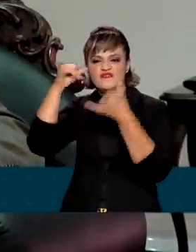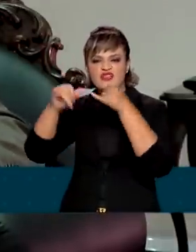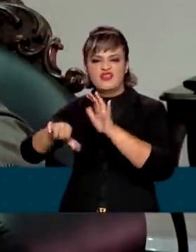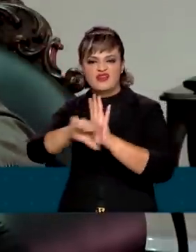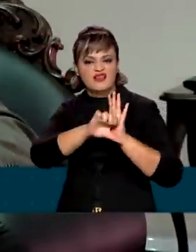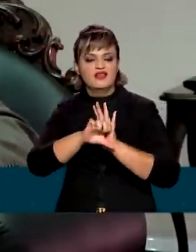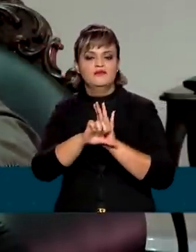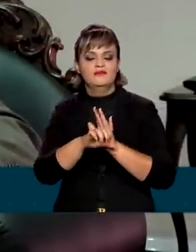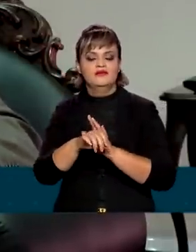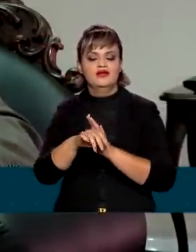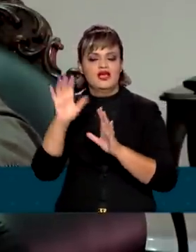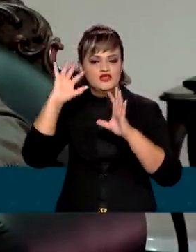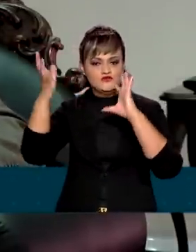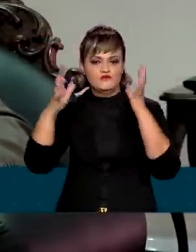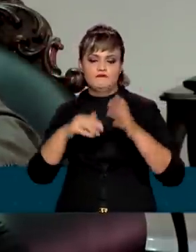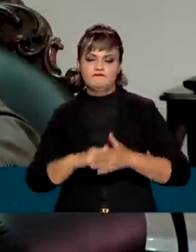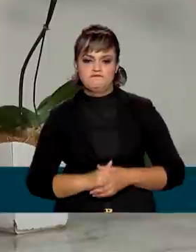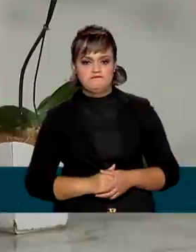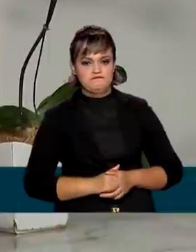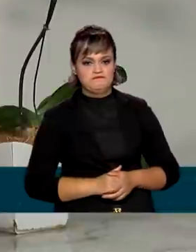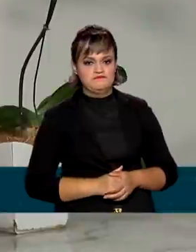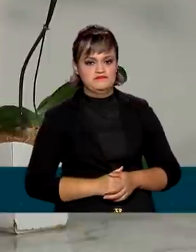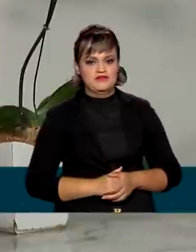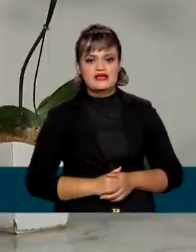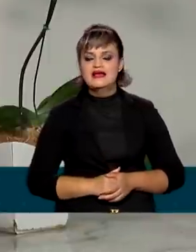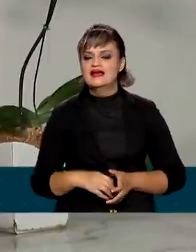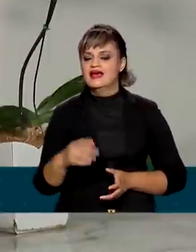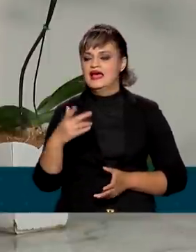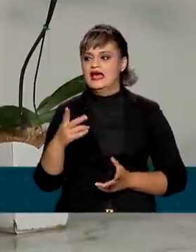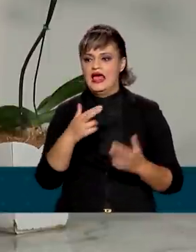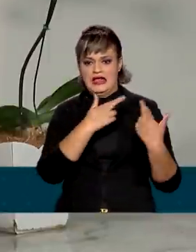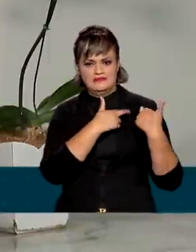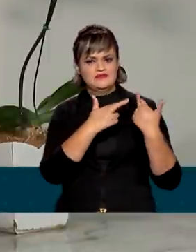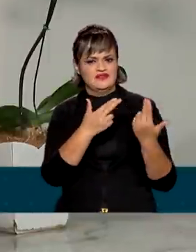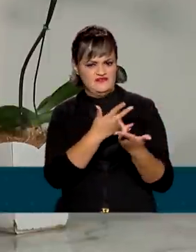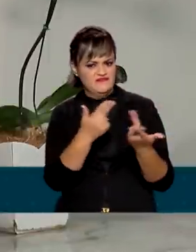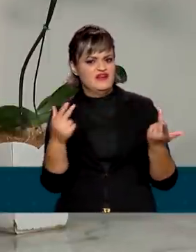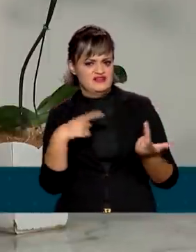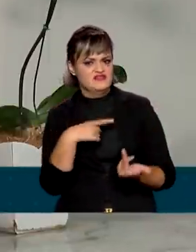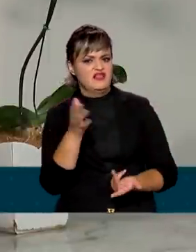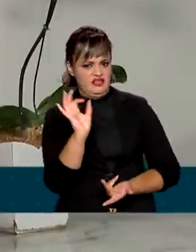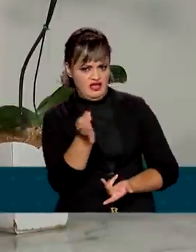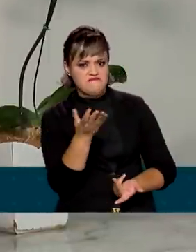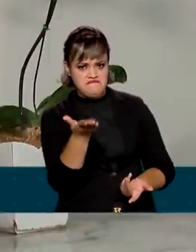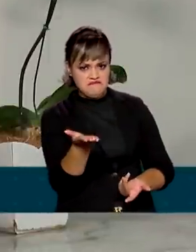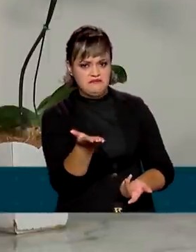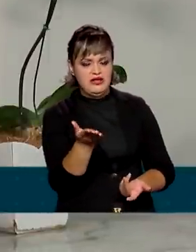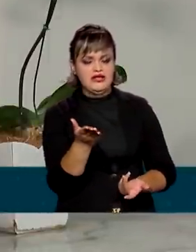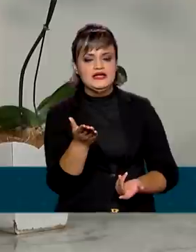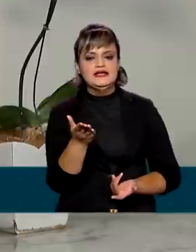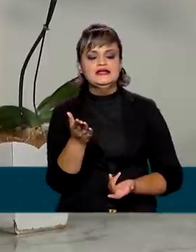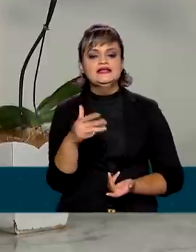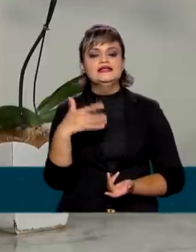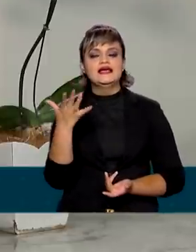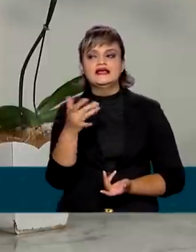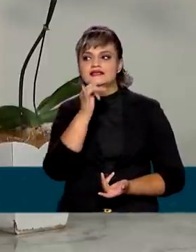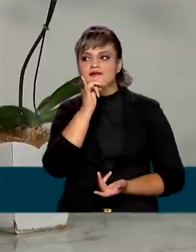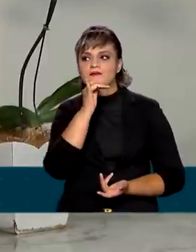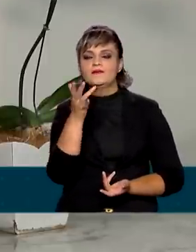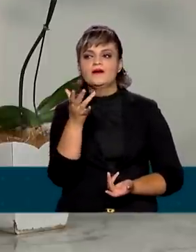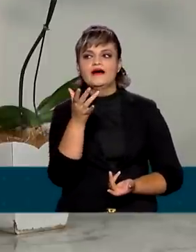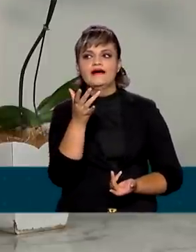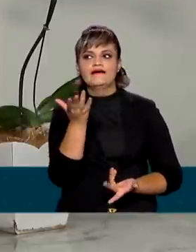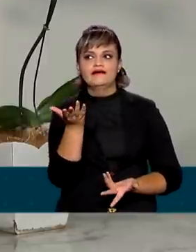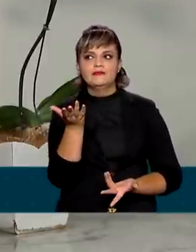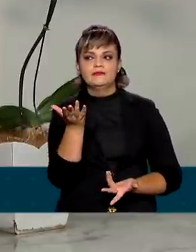crimes e principalmente ao crime organizado. São muitas as responsabilidades do Ministério que o senhor está à frente e uma delas, o